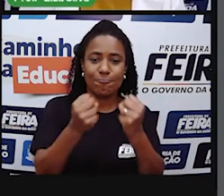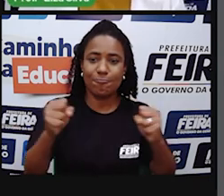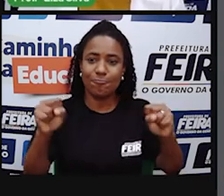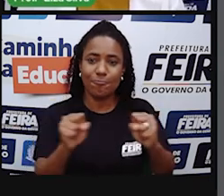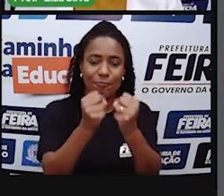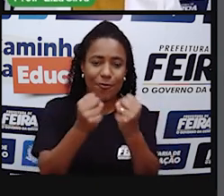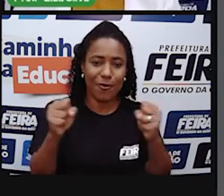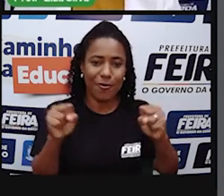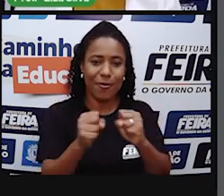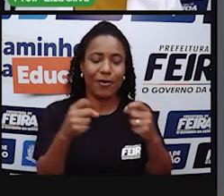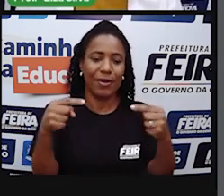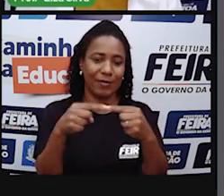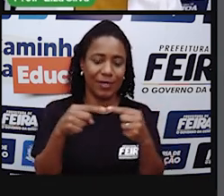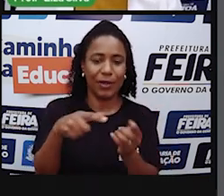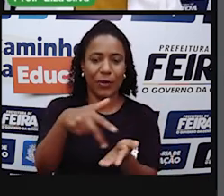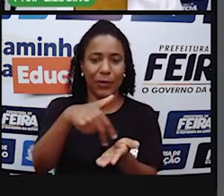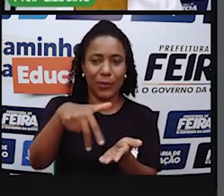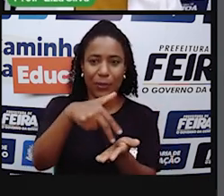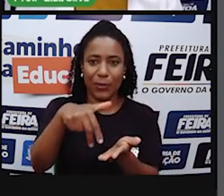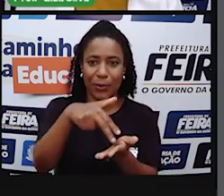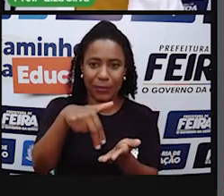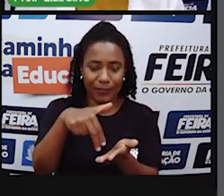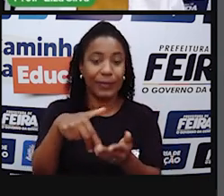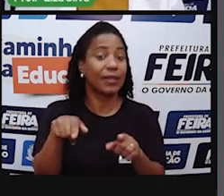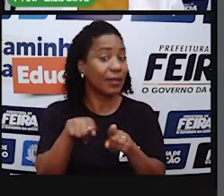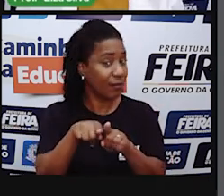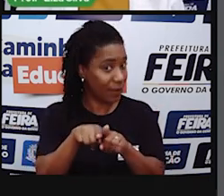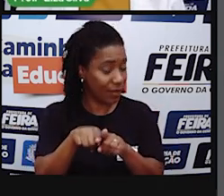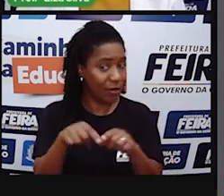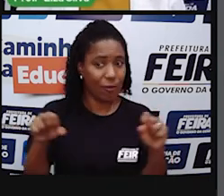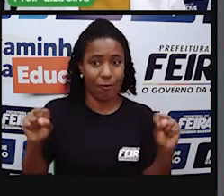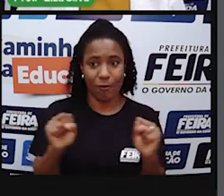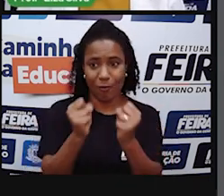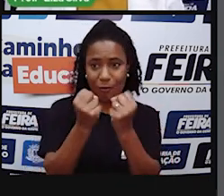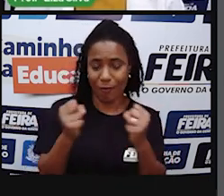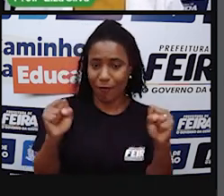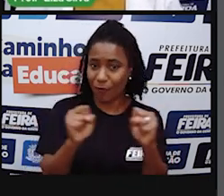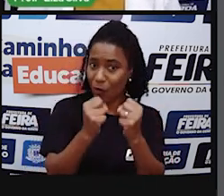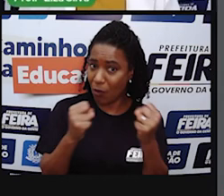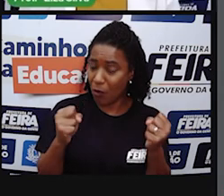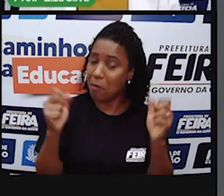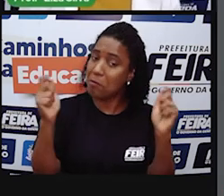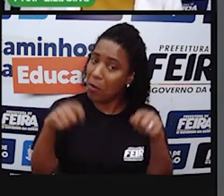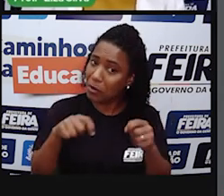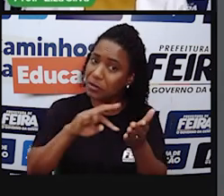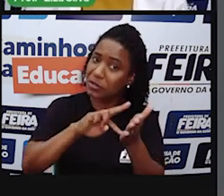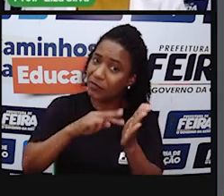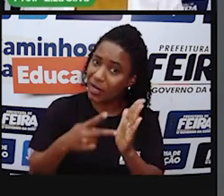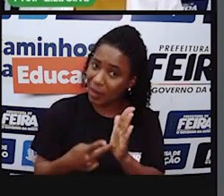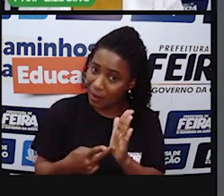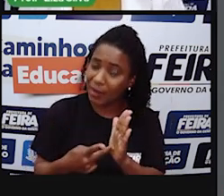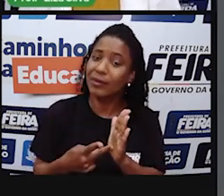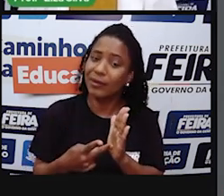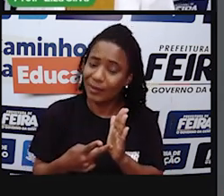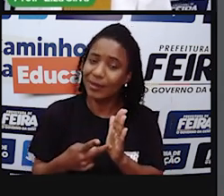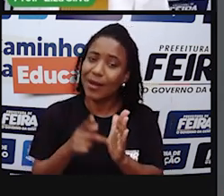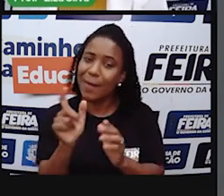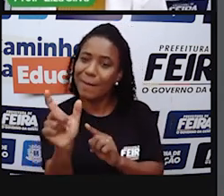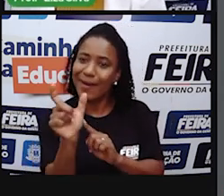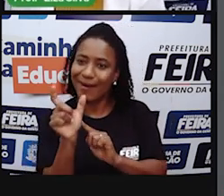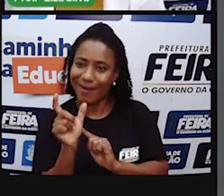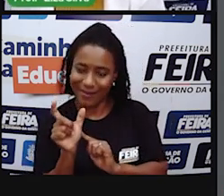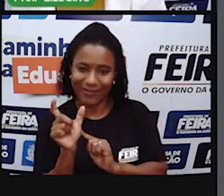com o fole Que é a sanfona Forró é derivado Do termo africano Forró modó Que é uma